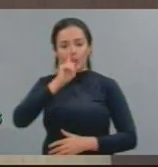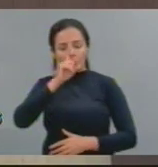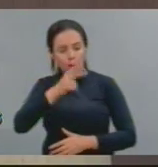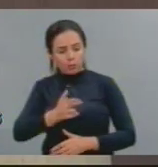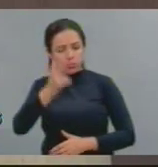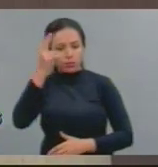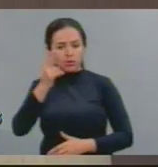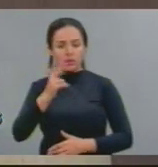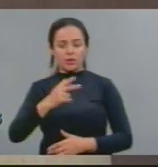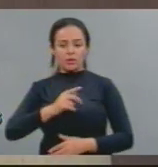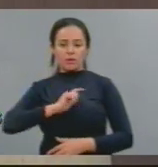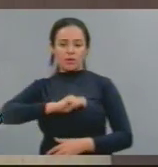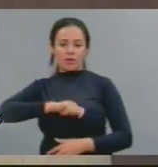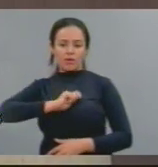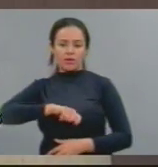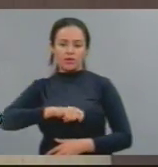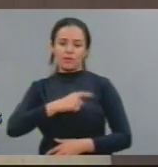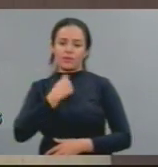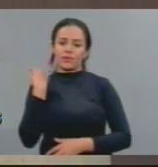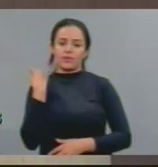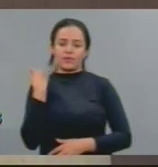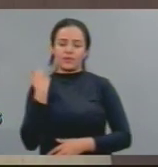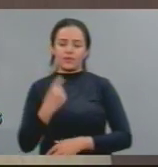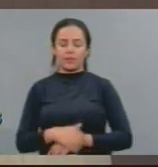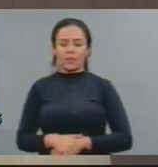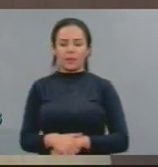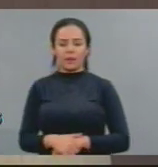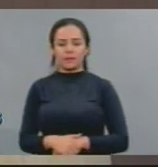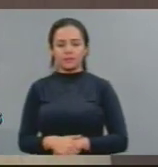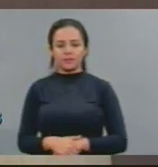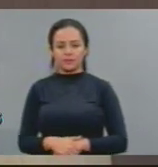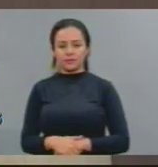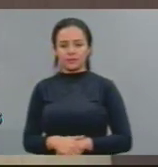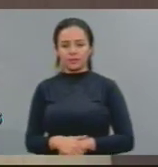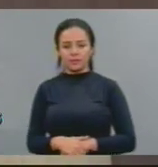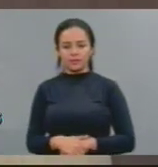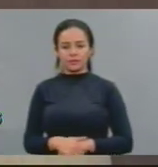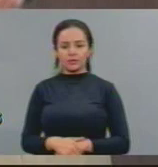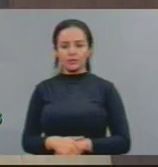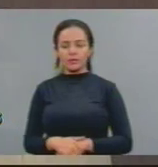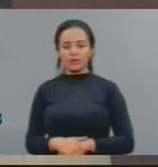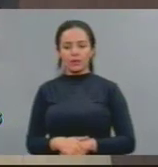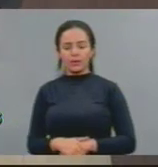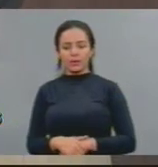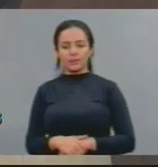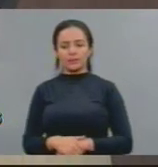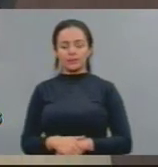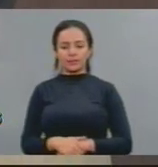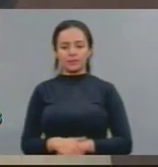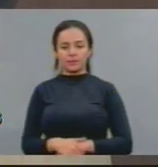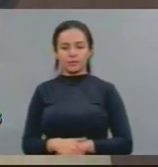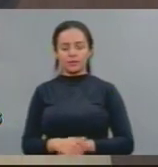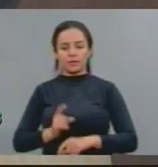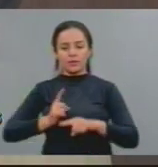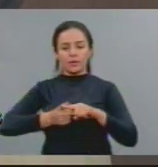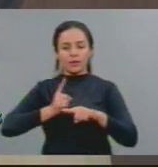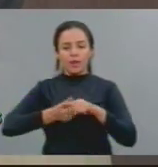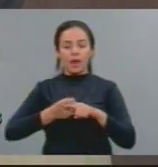a covardia do agronegócio contemporâneo, que ele só é moderno para